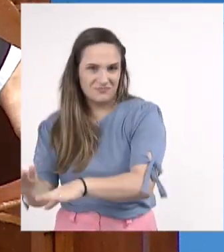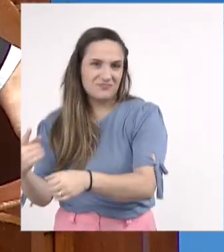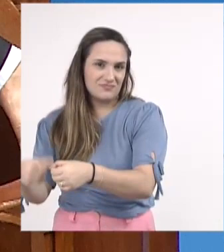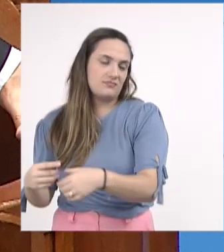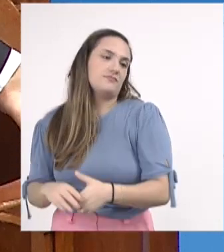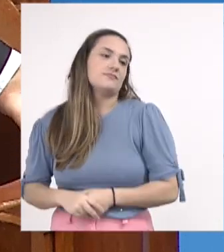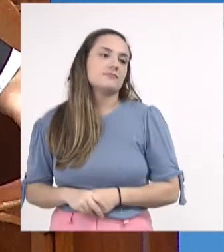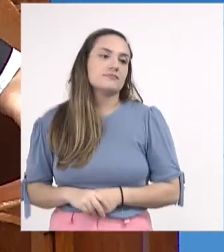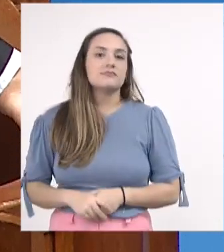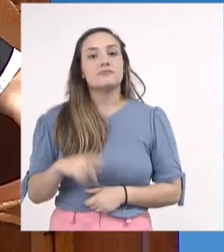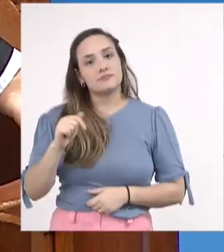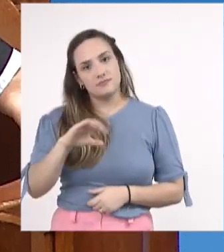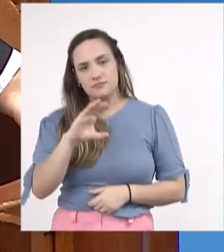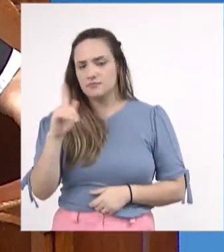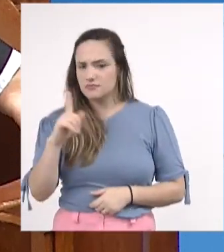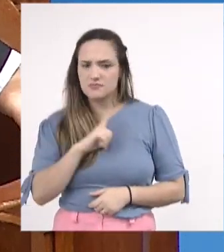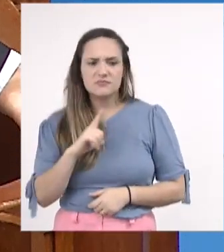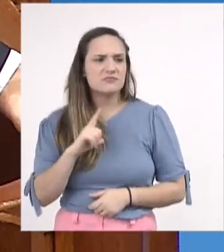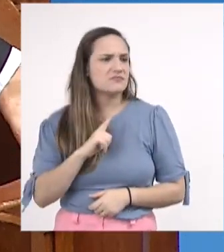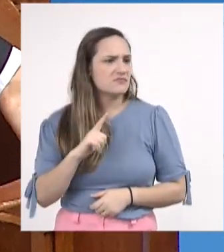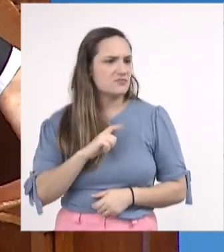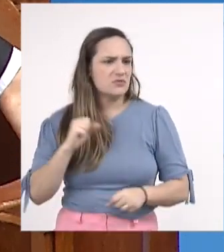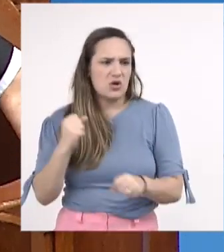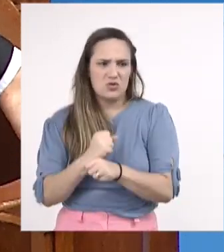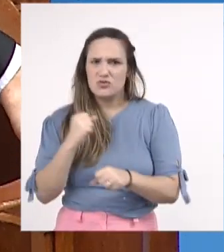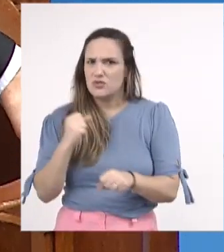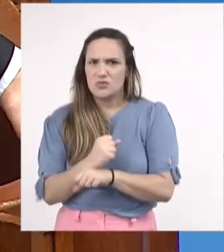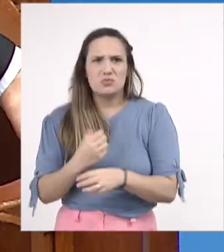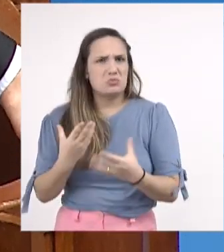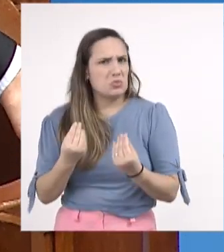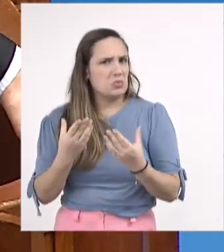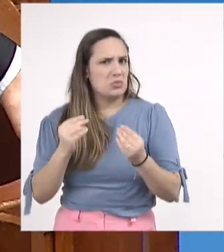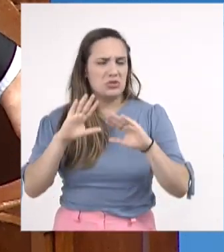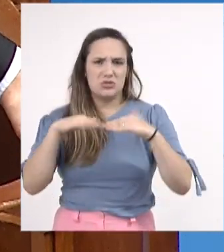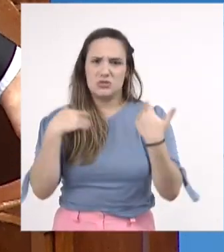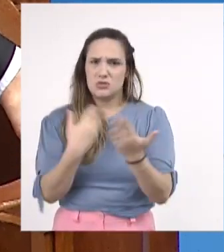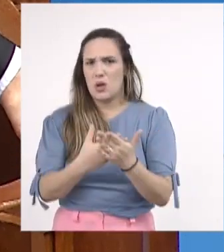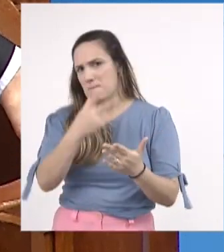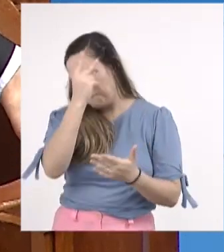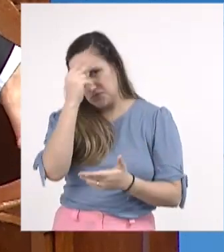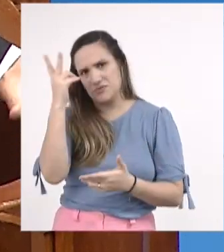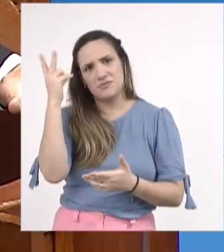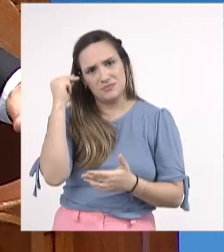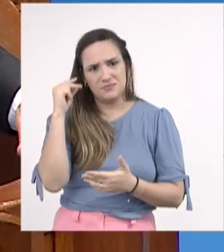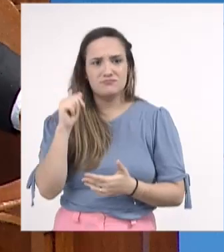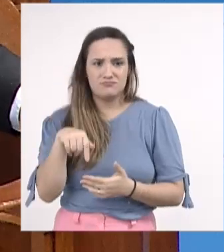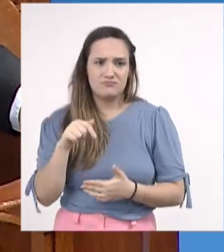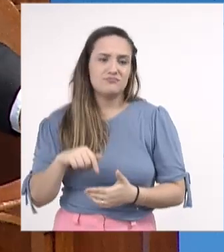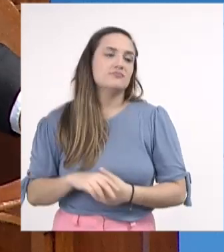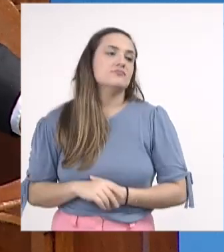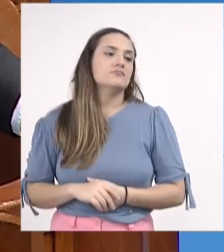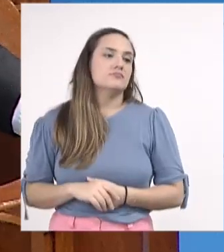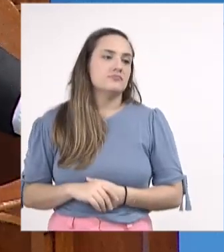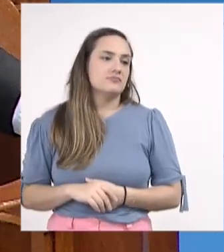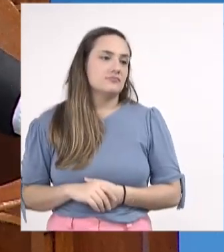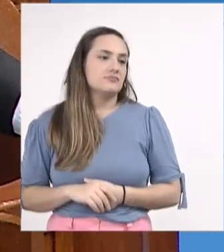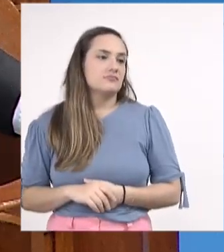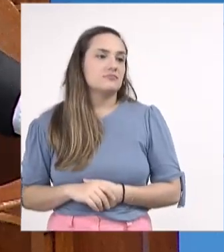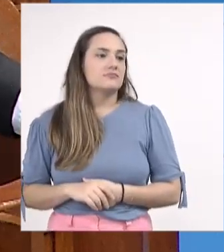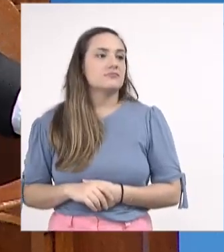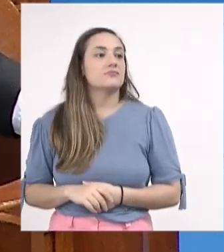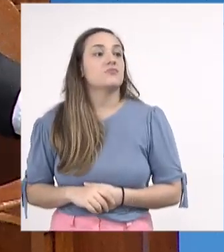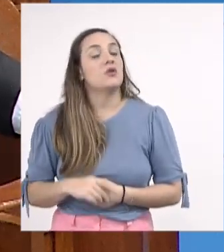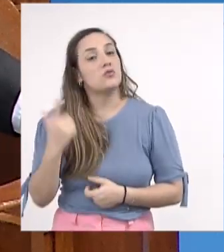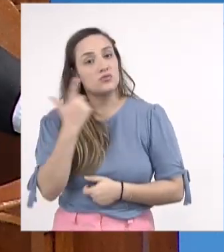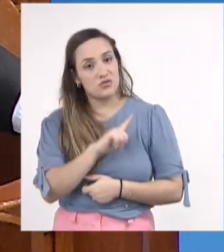tivemos construção de várias escolas municipais para atender essa demanda.